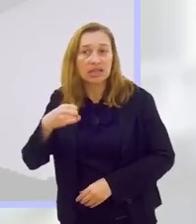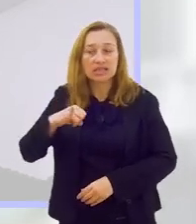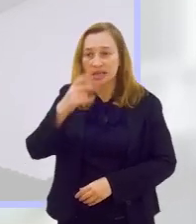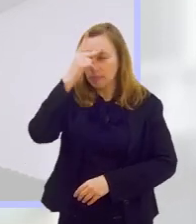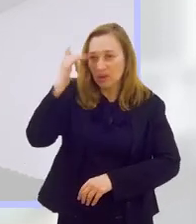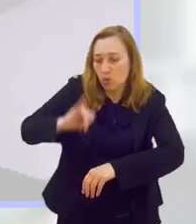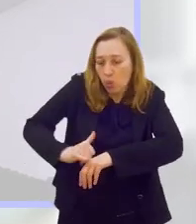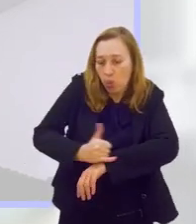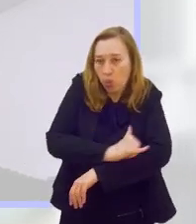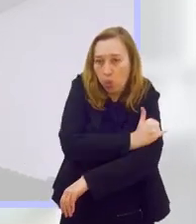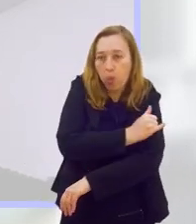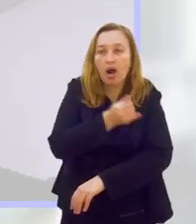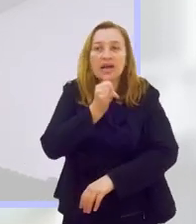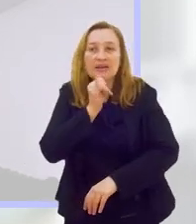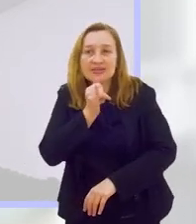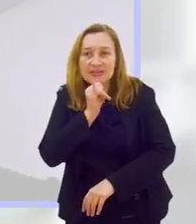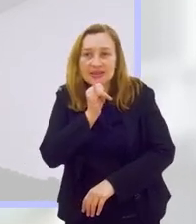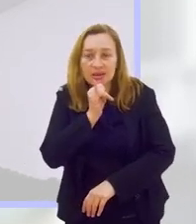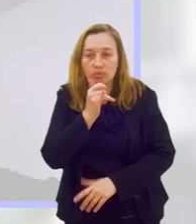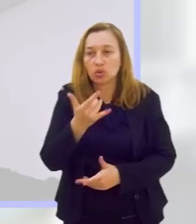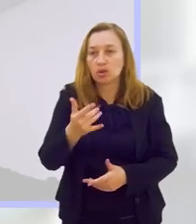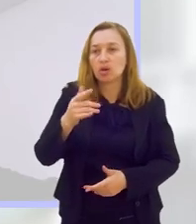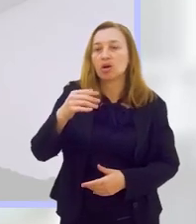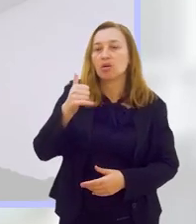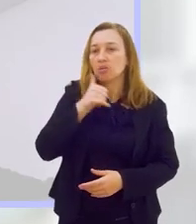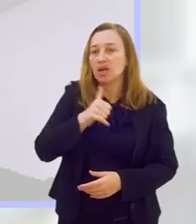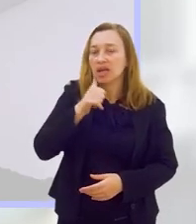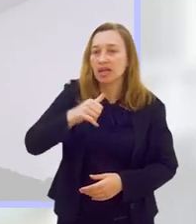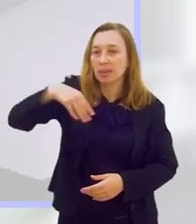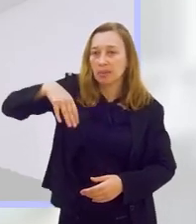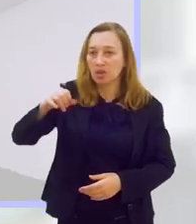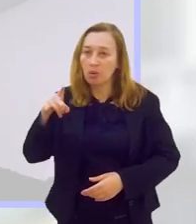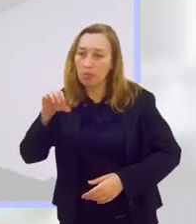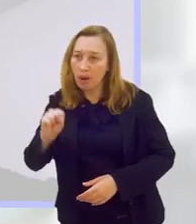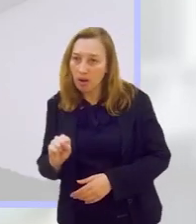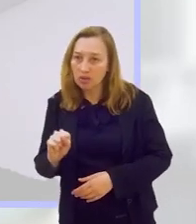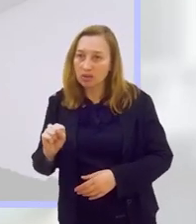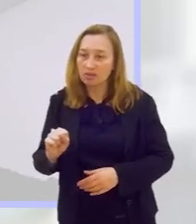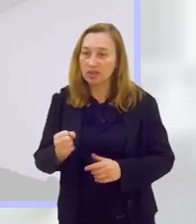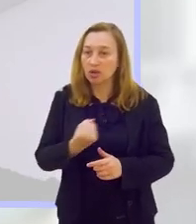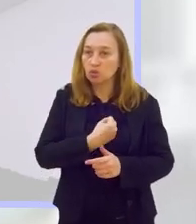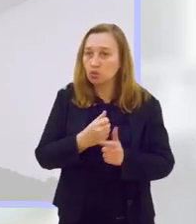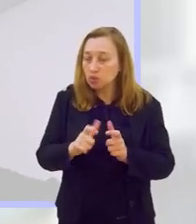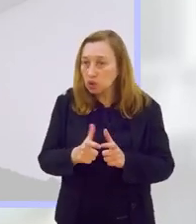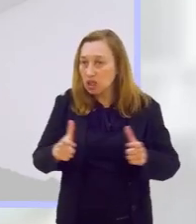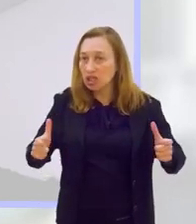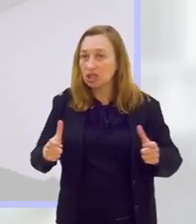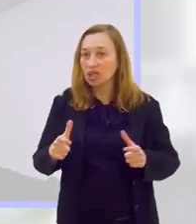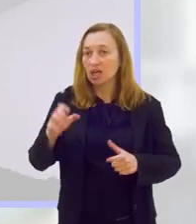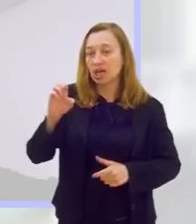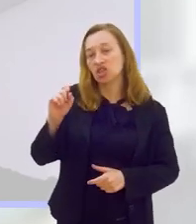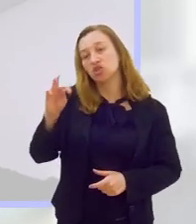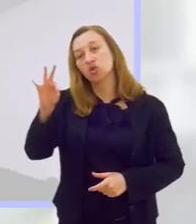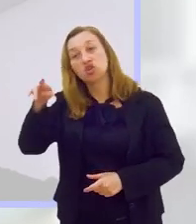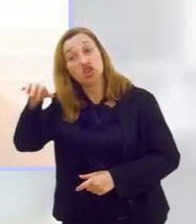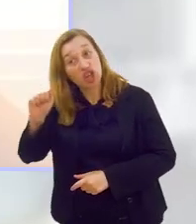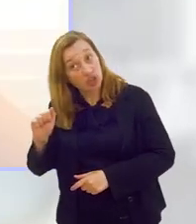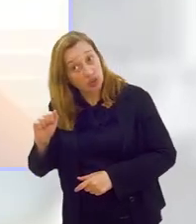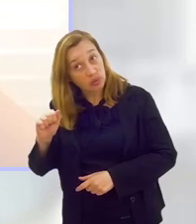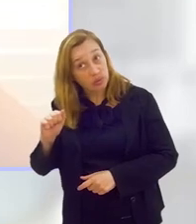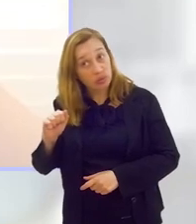na menopausa e obesas vão ter um excesso de estrogênio. E o excesso de estrogênio é responsável por